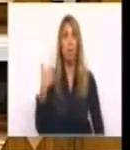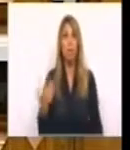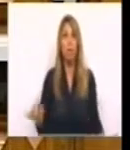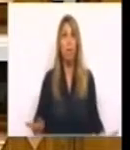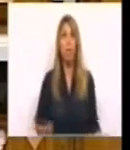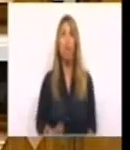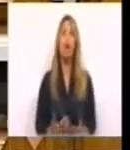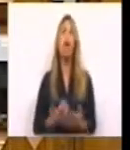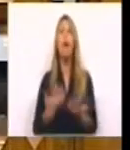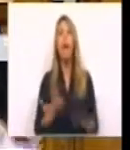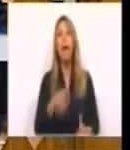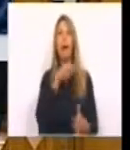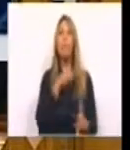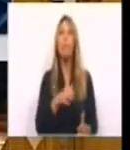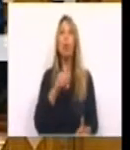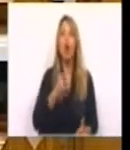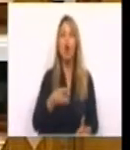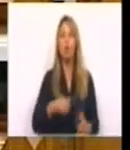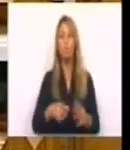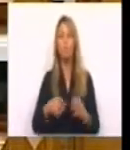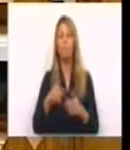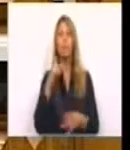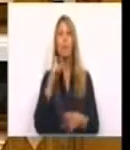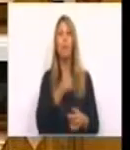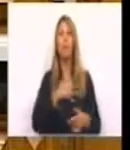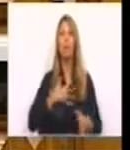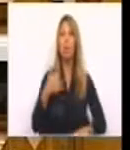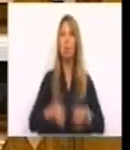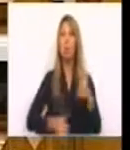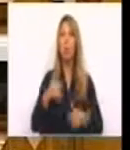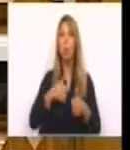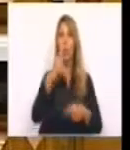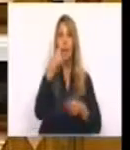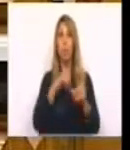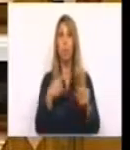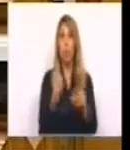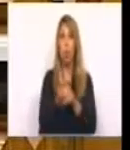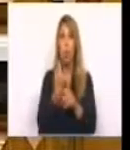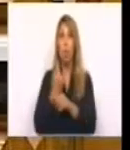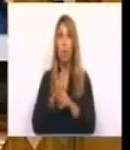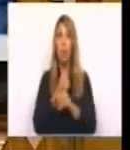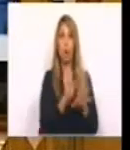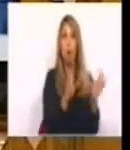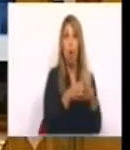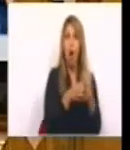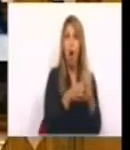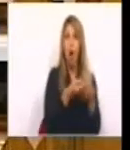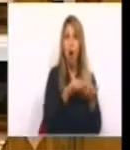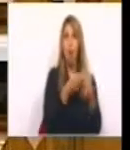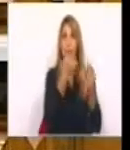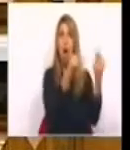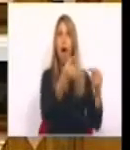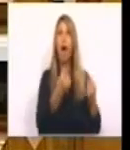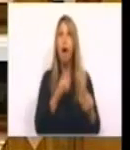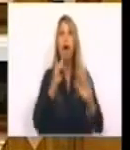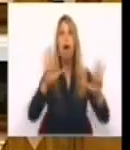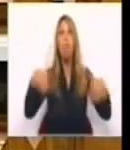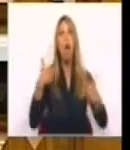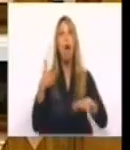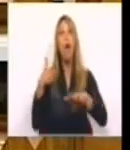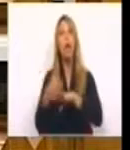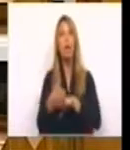permitir que empresas concorrentes e consumidores organizados possam, através de ações de indemnização,